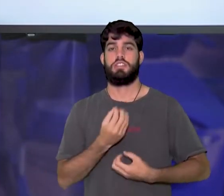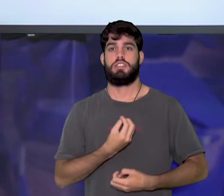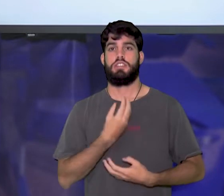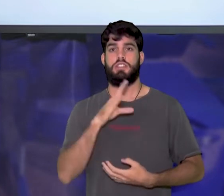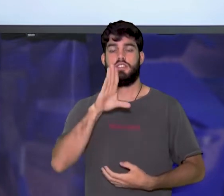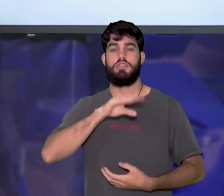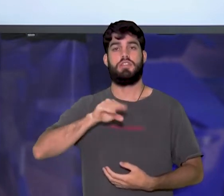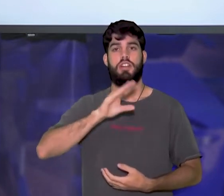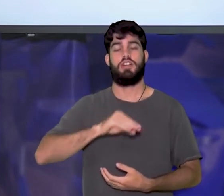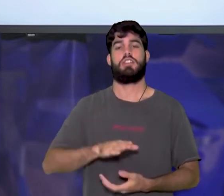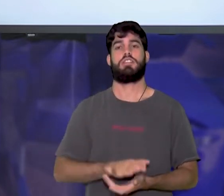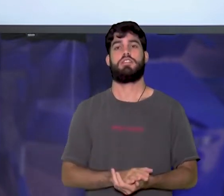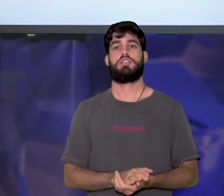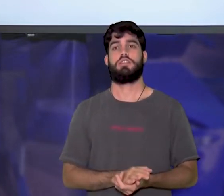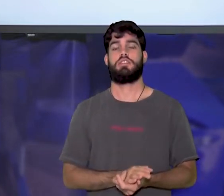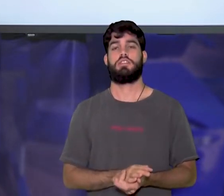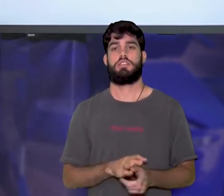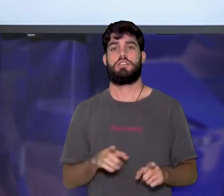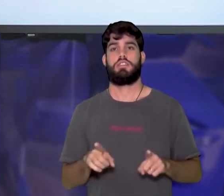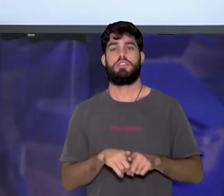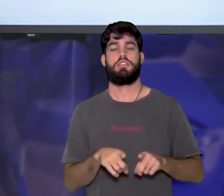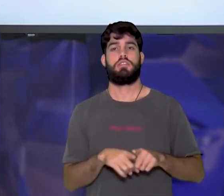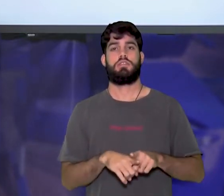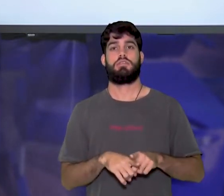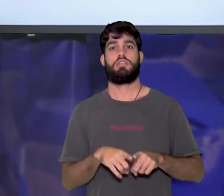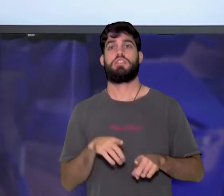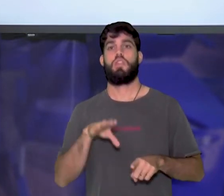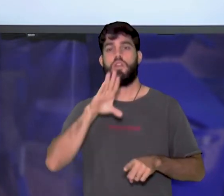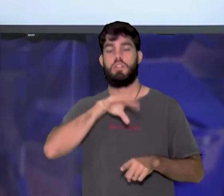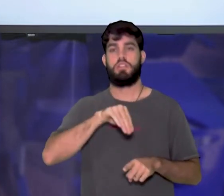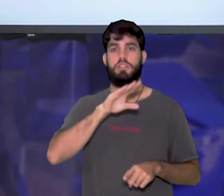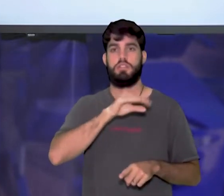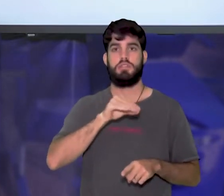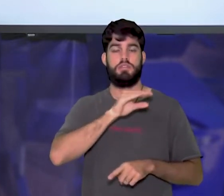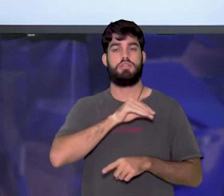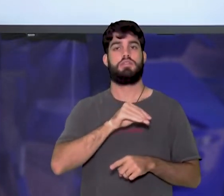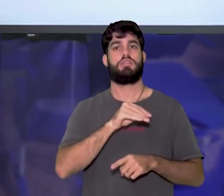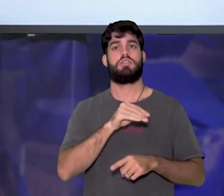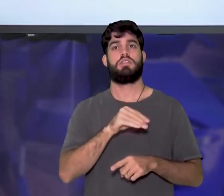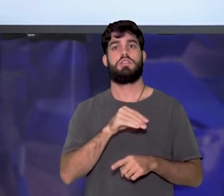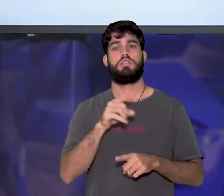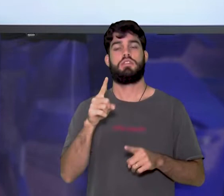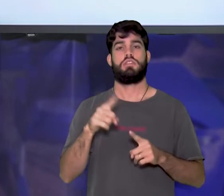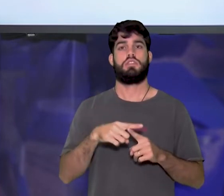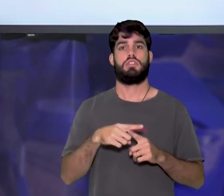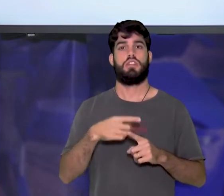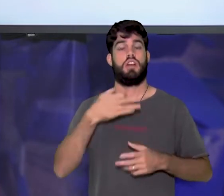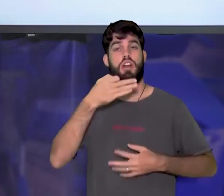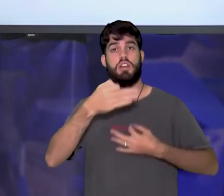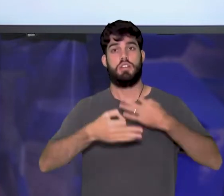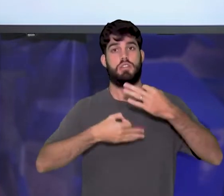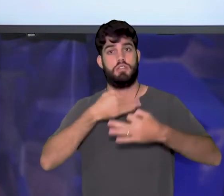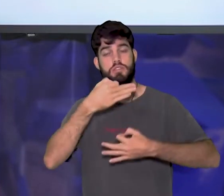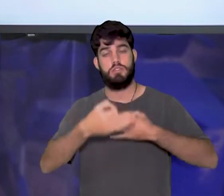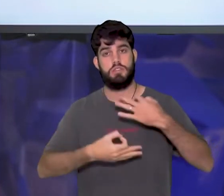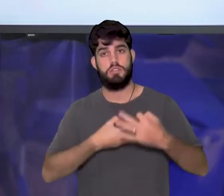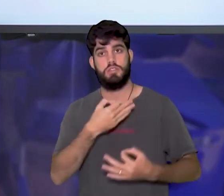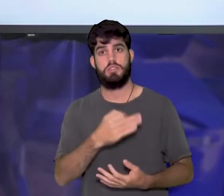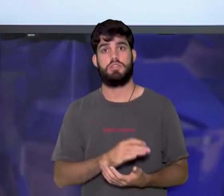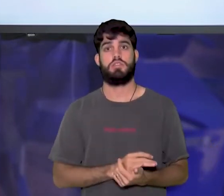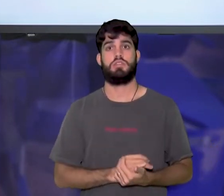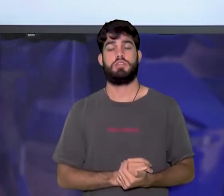e sua forma é oral. E sua tipologia é argumentativa. Busca de argumentos para